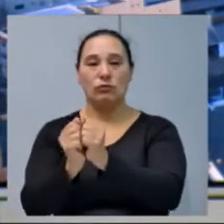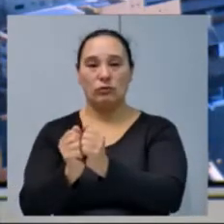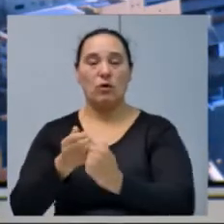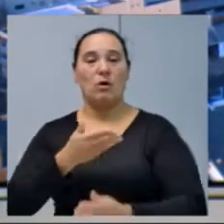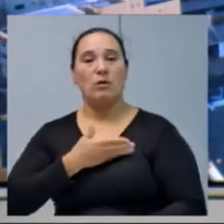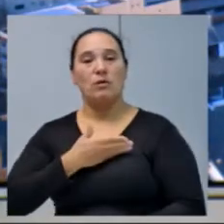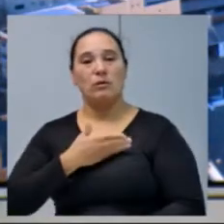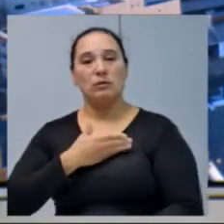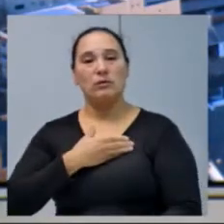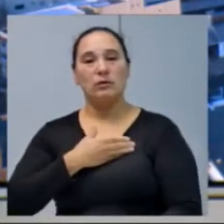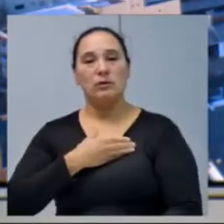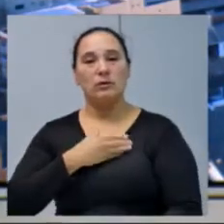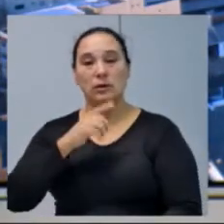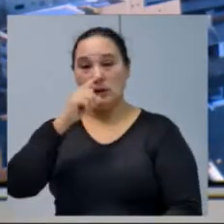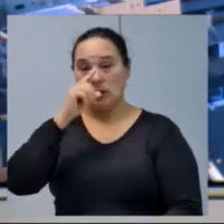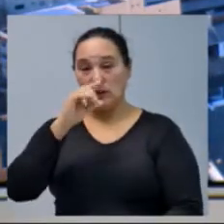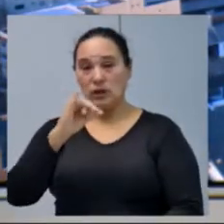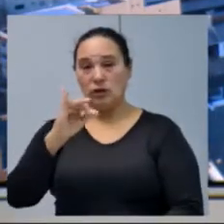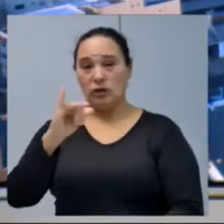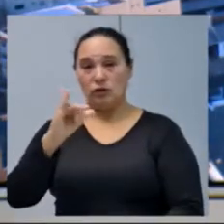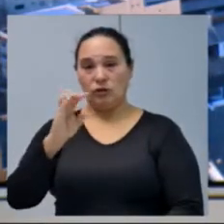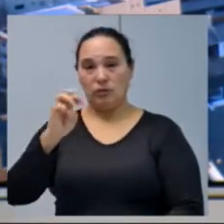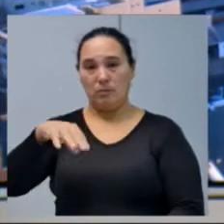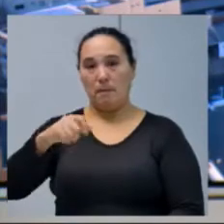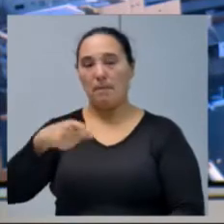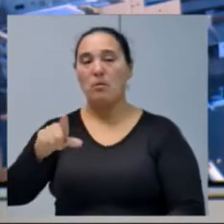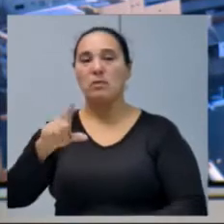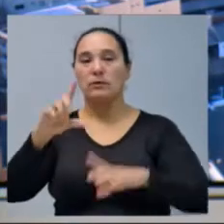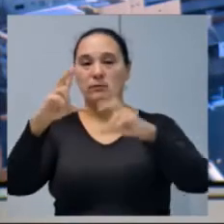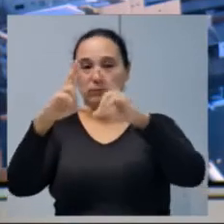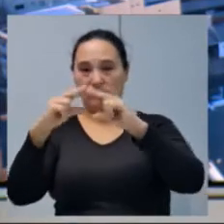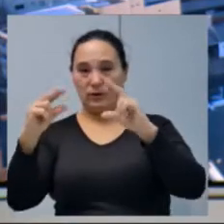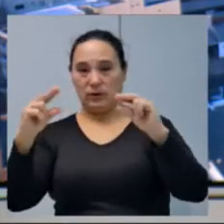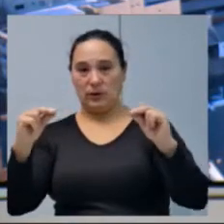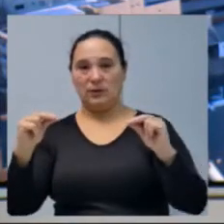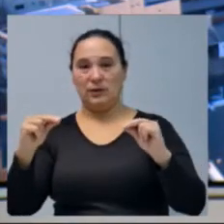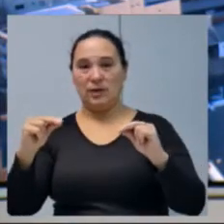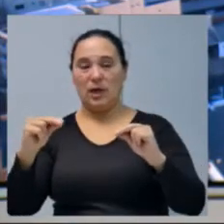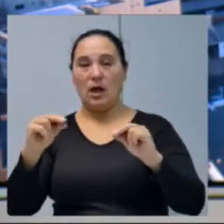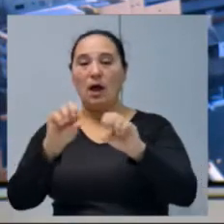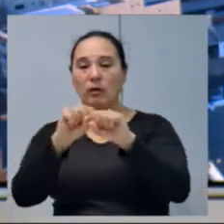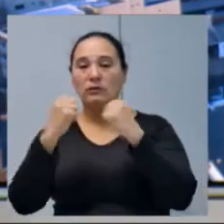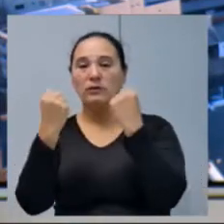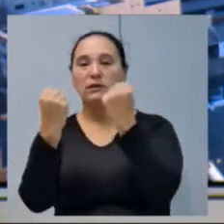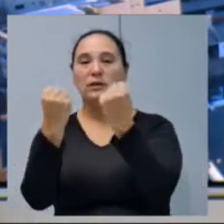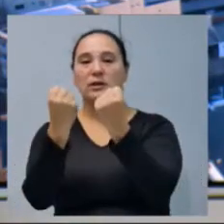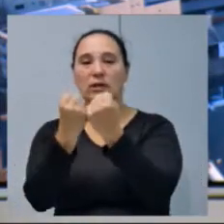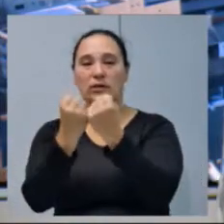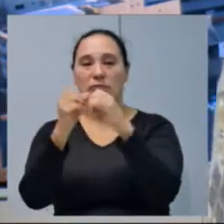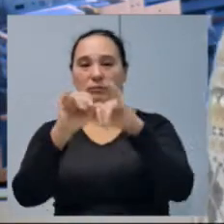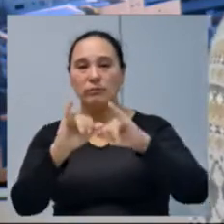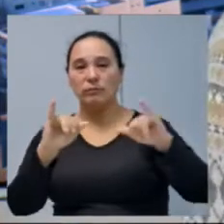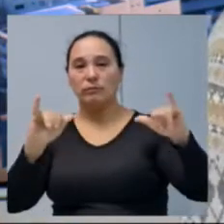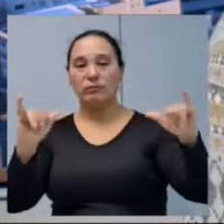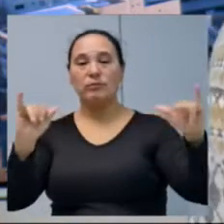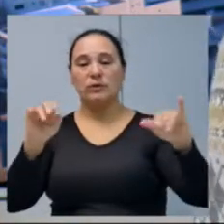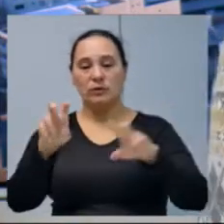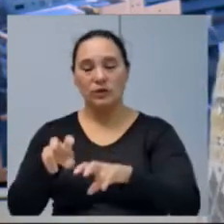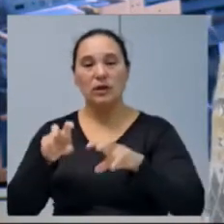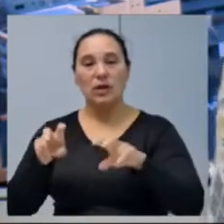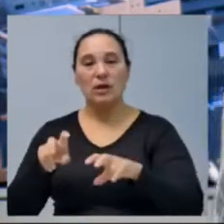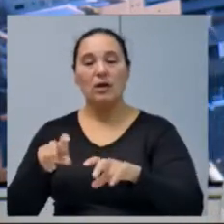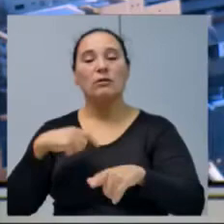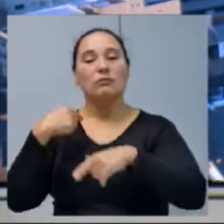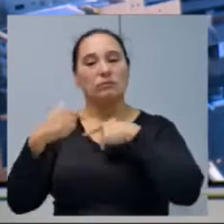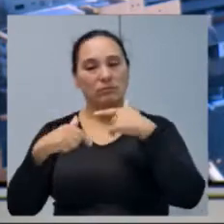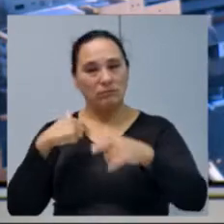colega Timão, para Florianópolis, referente a um seminário de eletricidade no interior, como a gente está com o